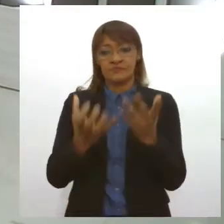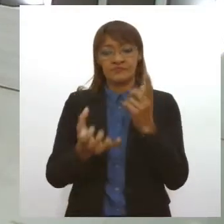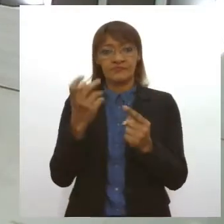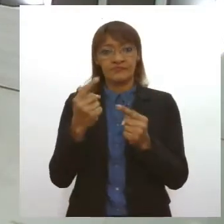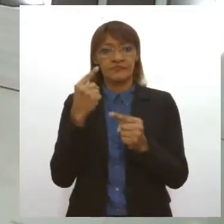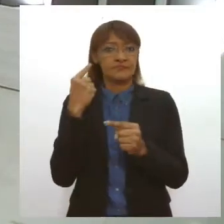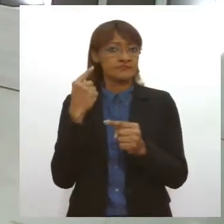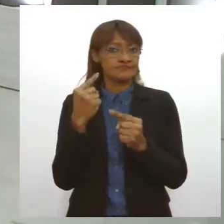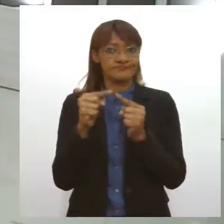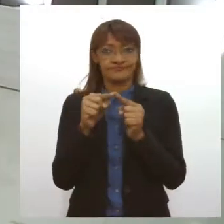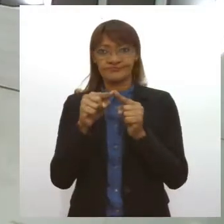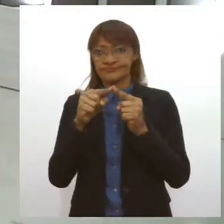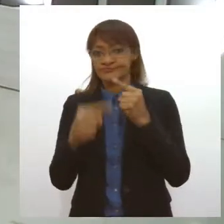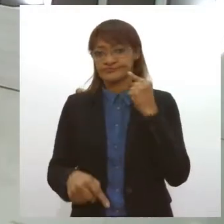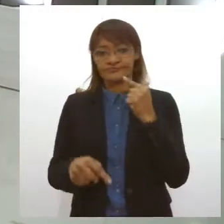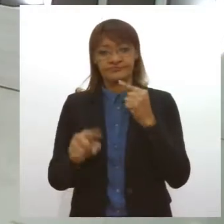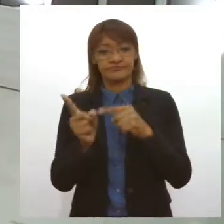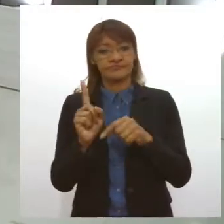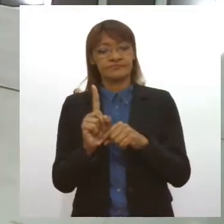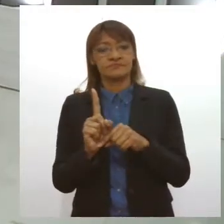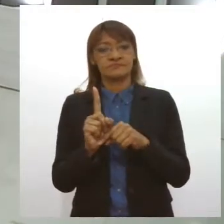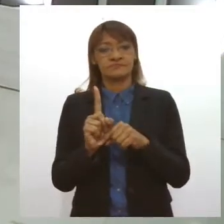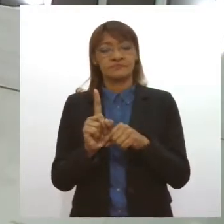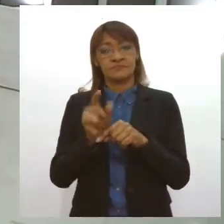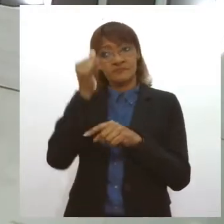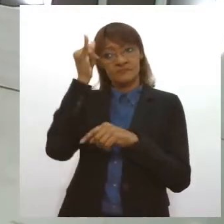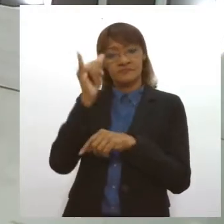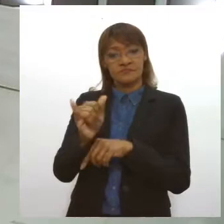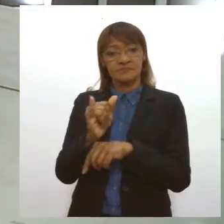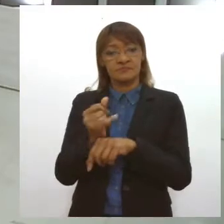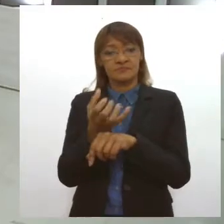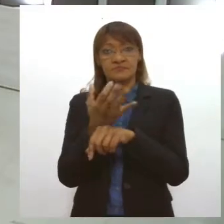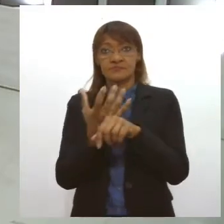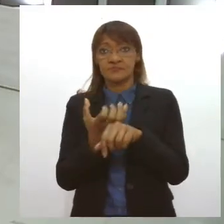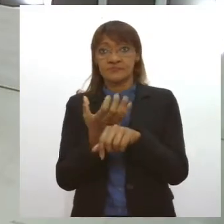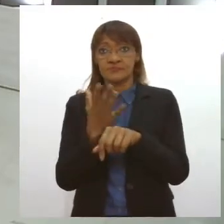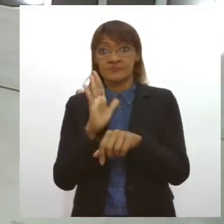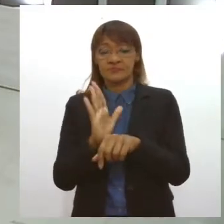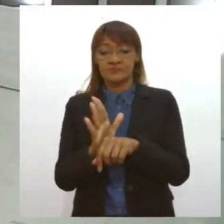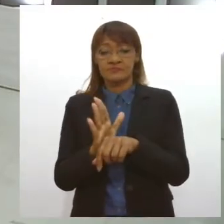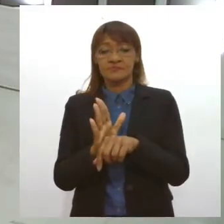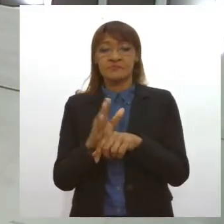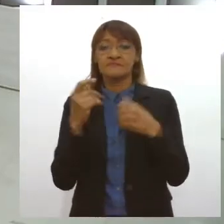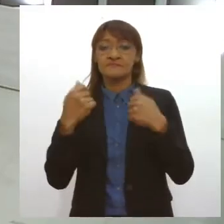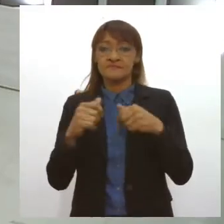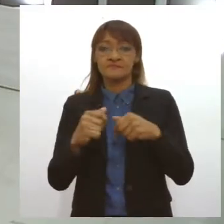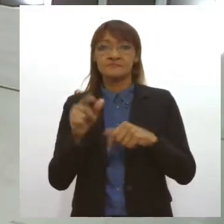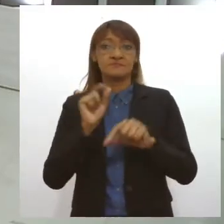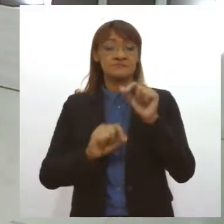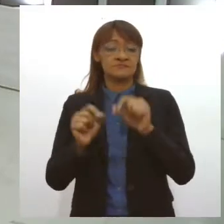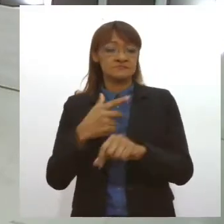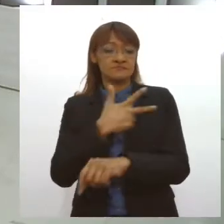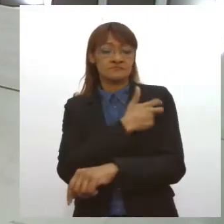distanciamento. Contra queimaduras, prevenção é a vacina. Aqui no Nordeste, há ainda preocupação com os fogos de artifício